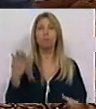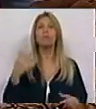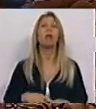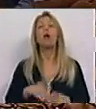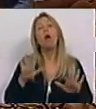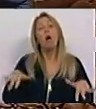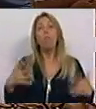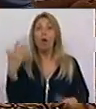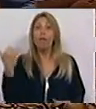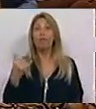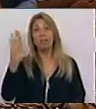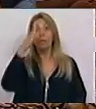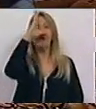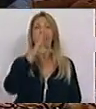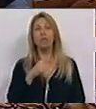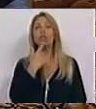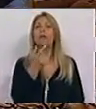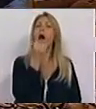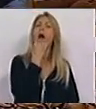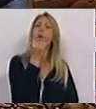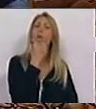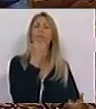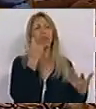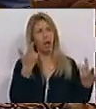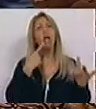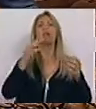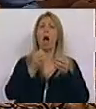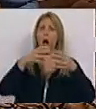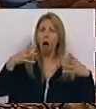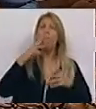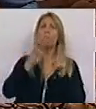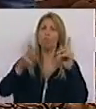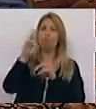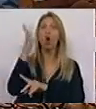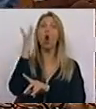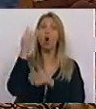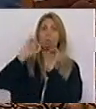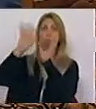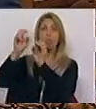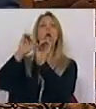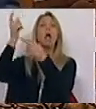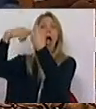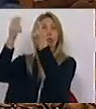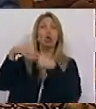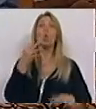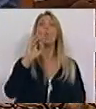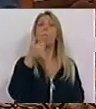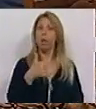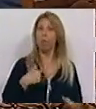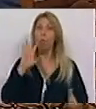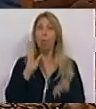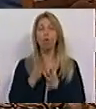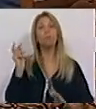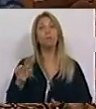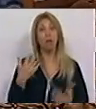-Ministro fazer de conta que está muito contente com o aumento do peso das exportações do PIB nos últimos 5 anos. Mas esta tendência de crescimento já vinha